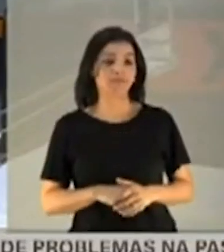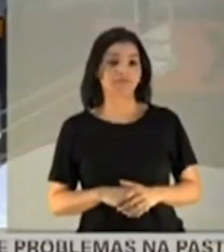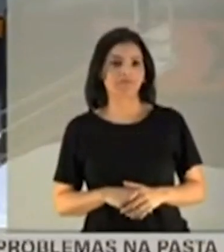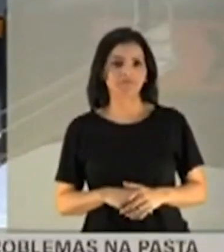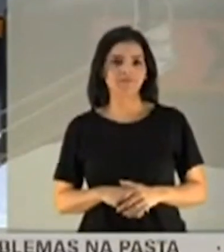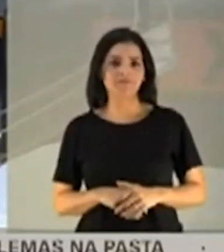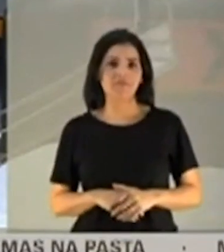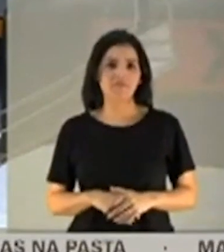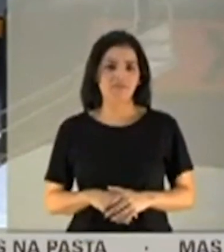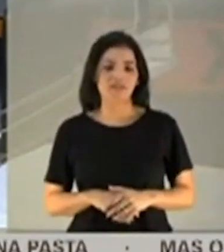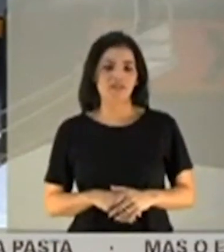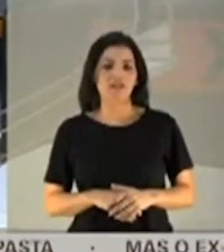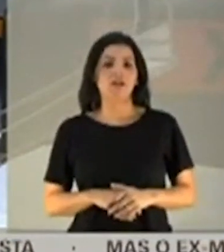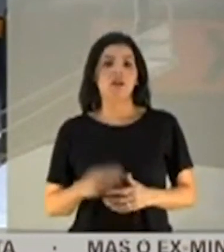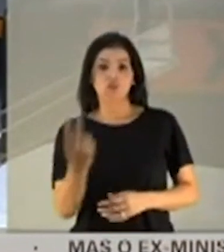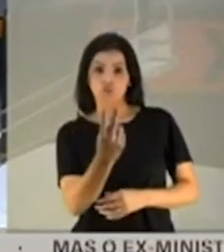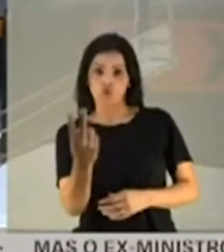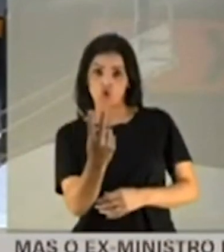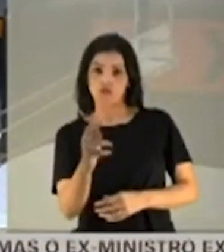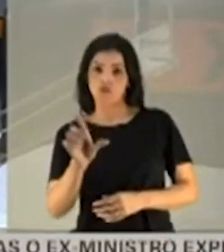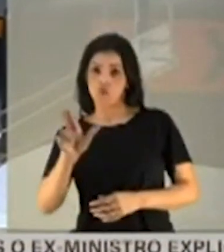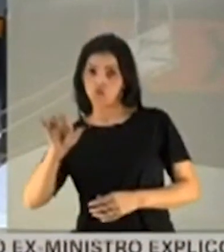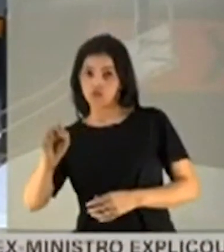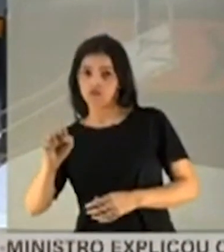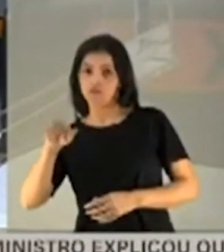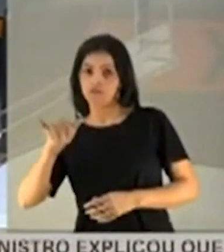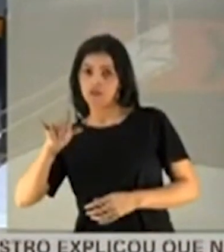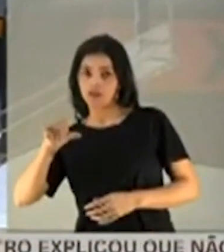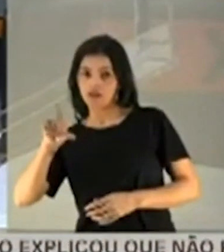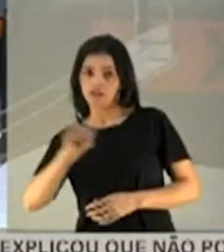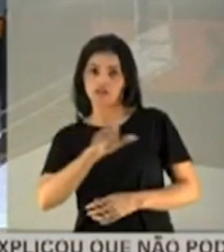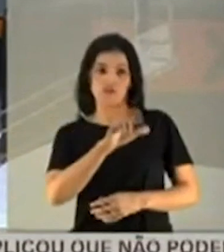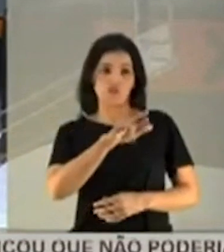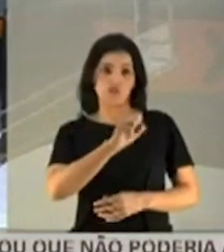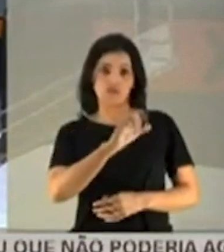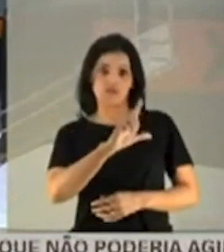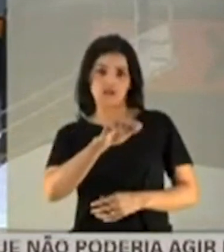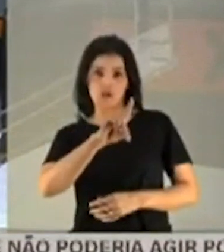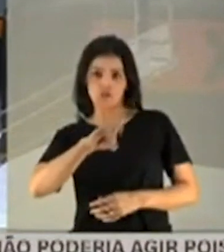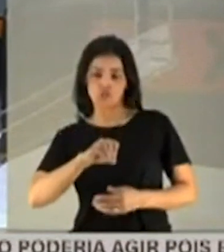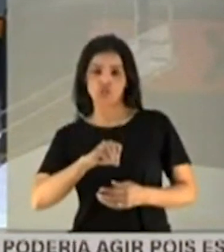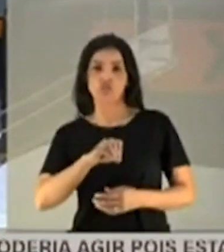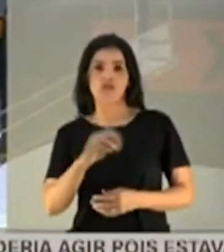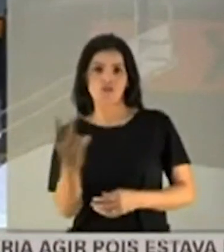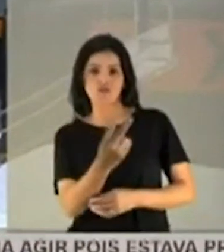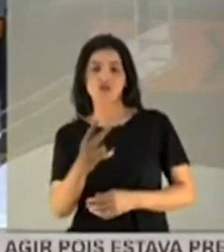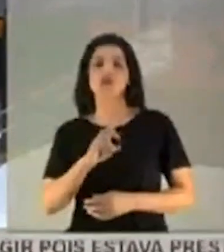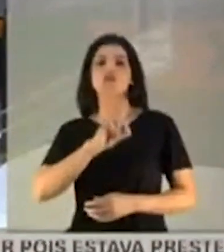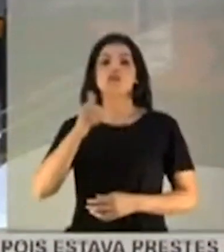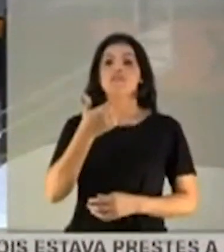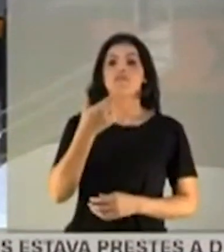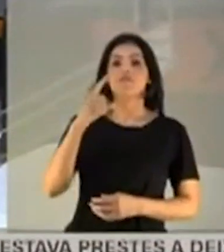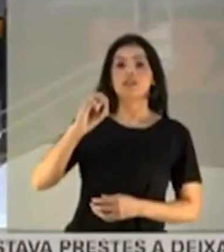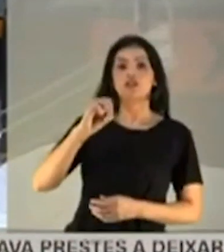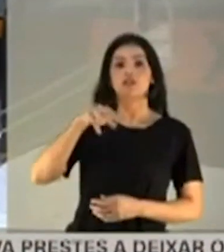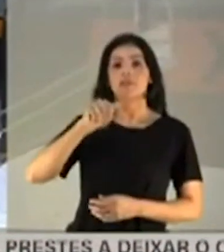Deputado Luiz Cláudio e Luiz Ricardo, na conversa com o Presidente da República, se eu não me engano, dia 20 de março, né? Isso. Dia 20 de março. Quando o senhor